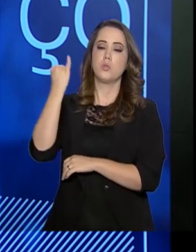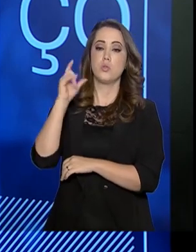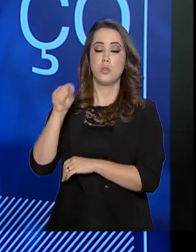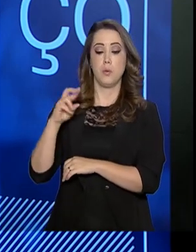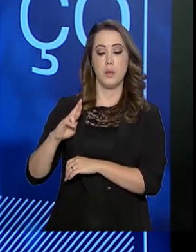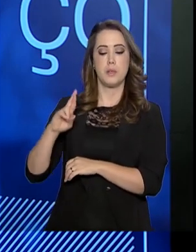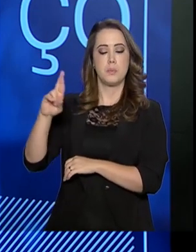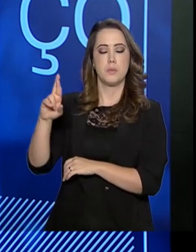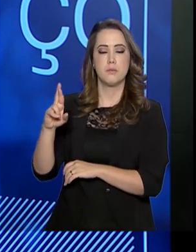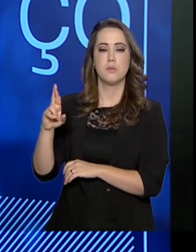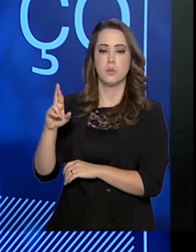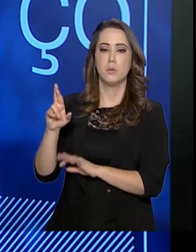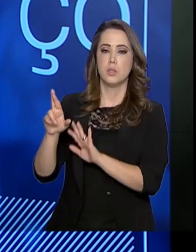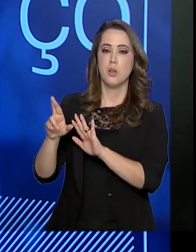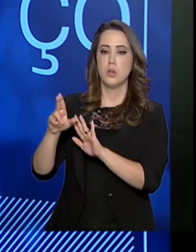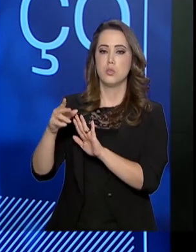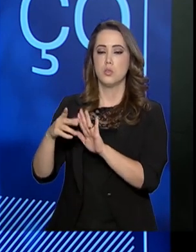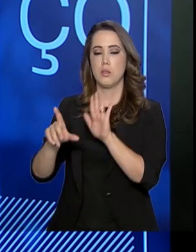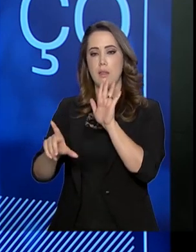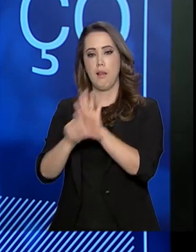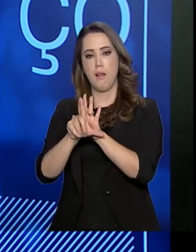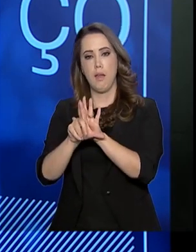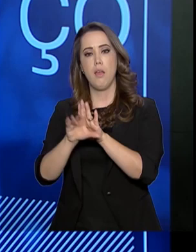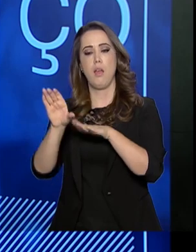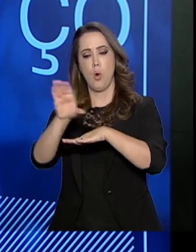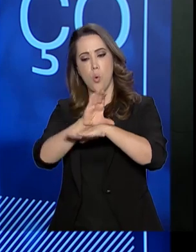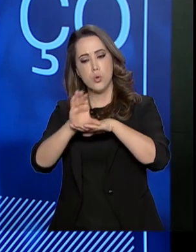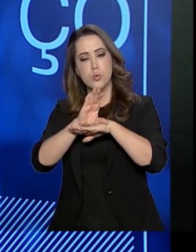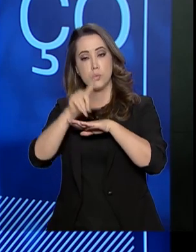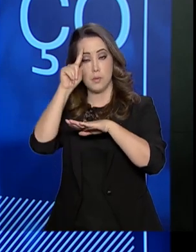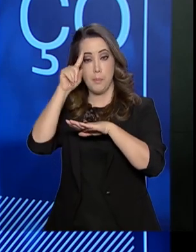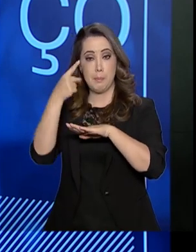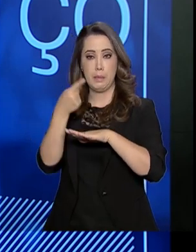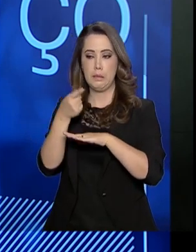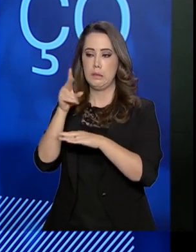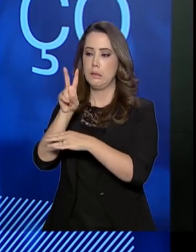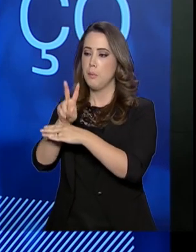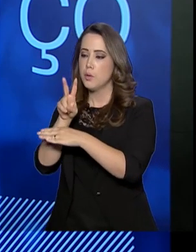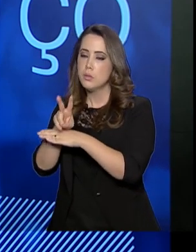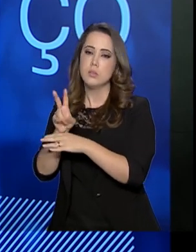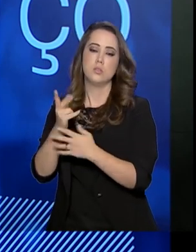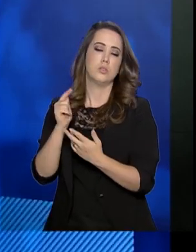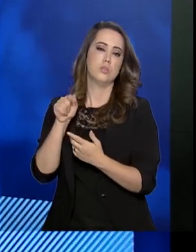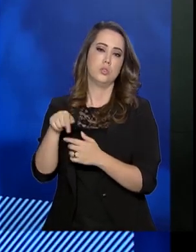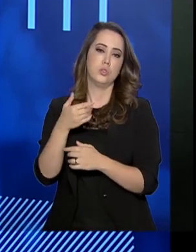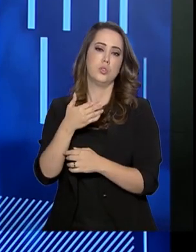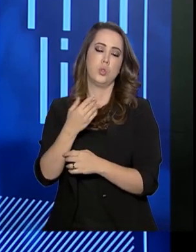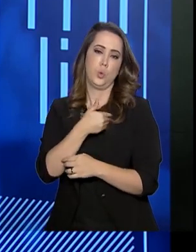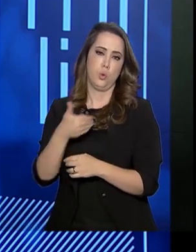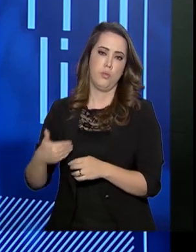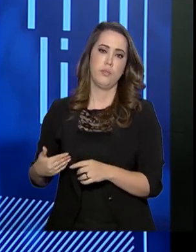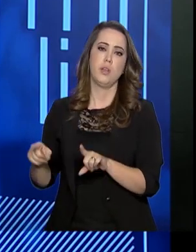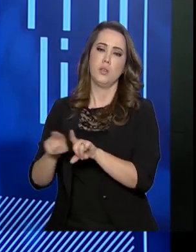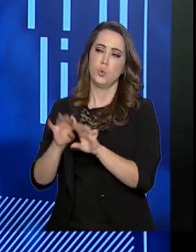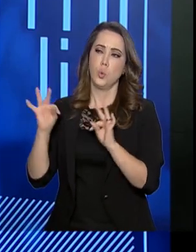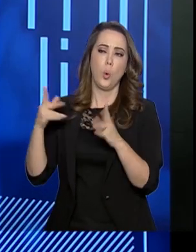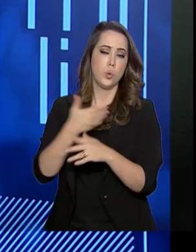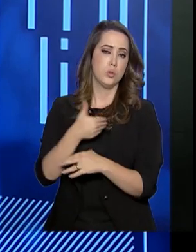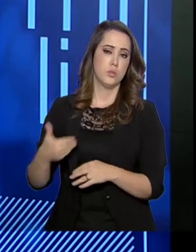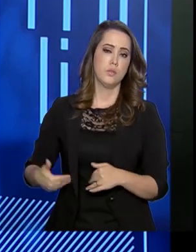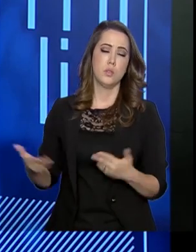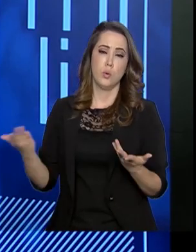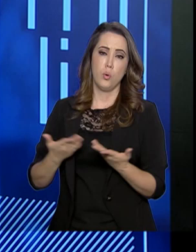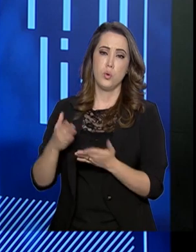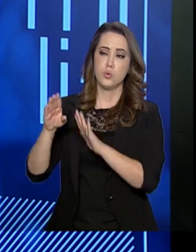uma responsabilidade legal, constitucional do governo e dos governos. O programa Bolsa Família, ele atende